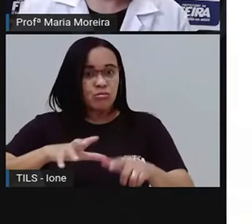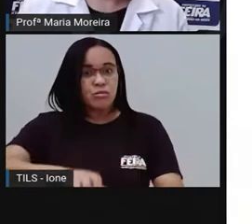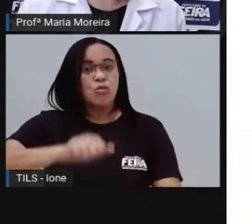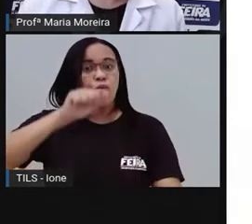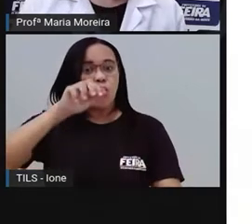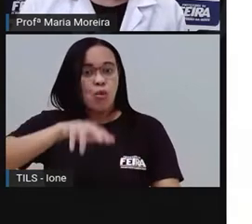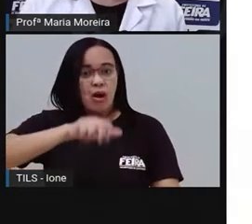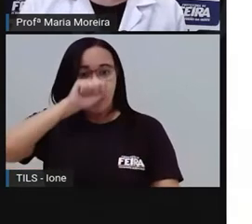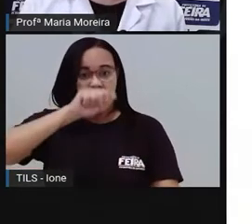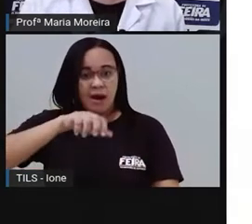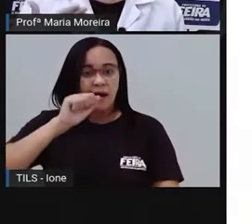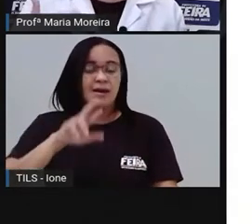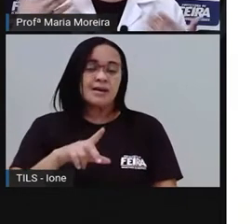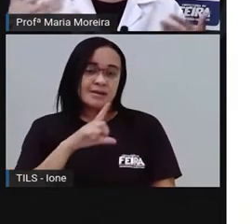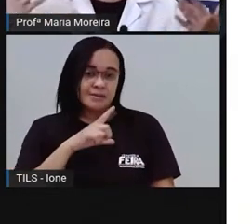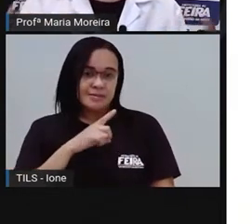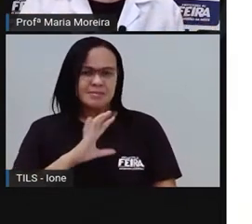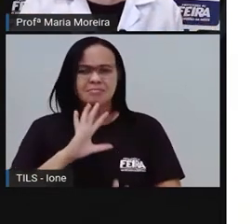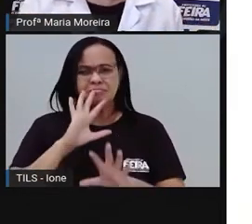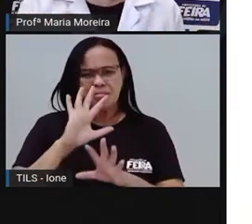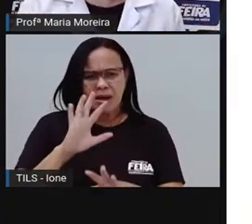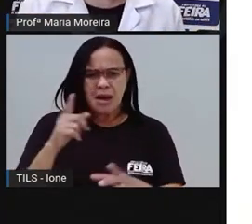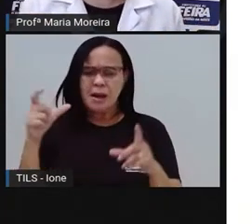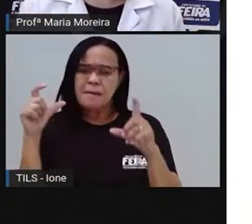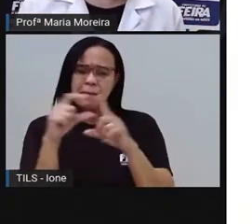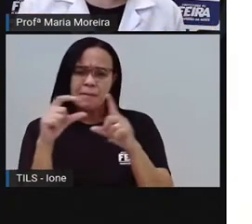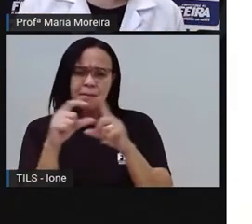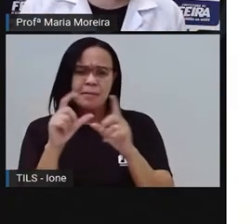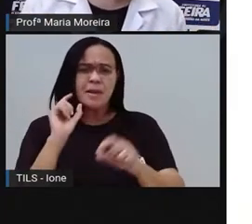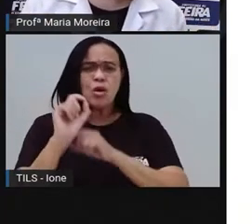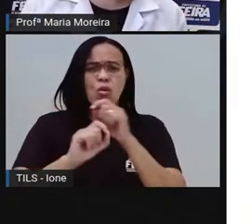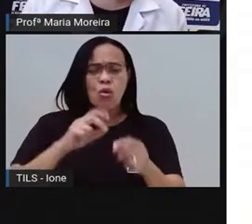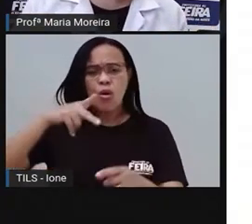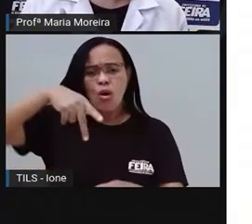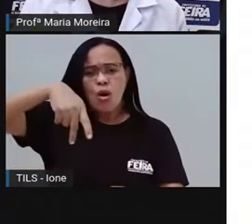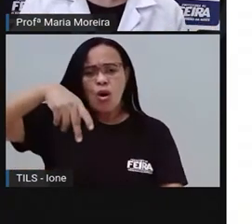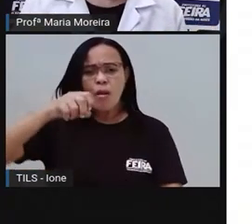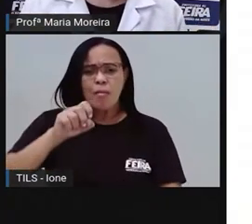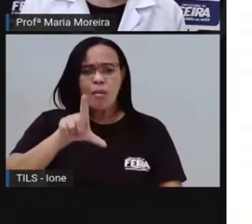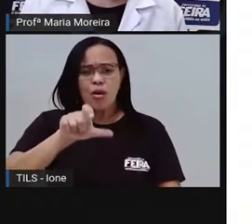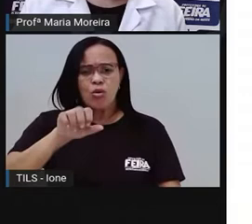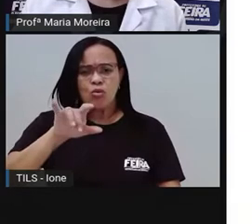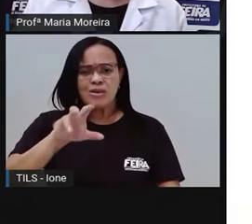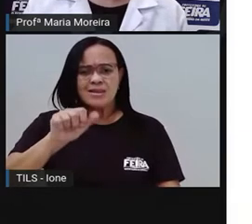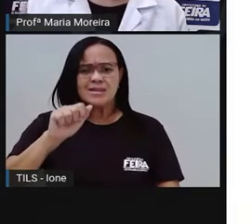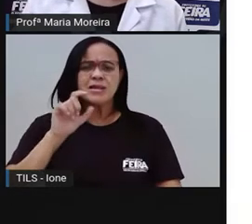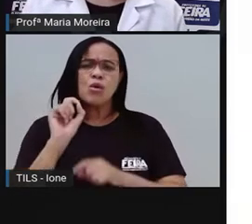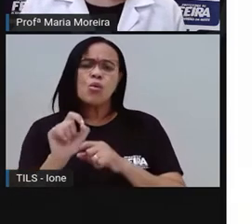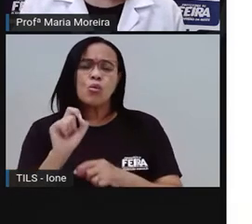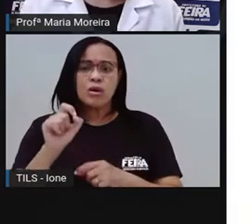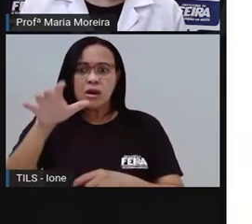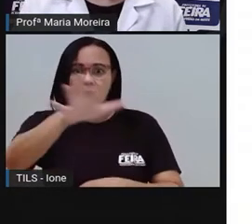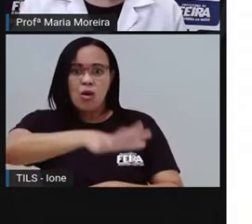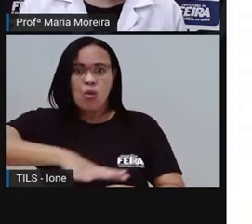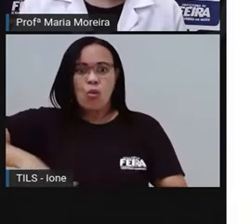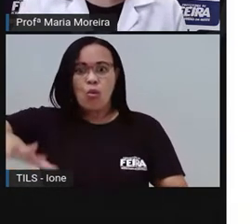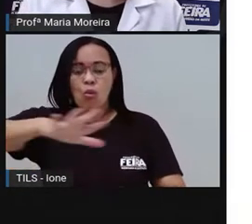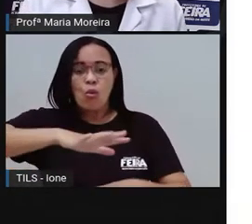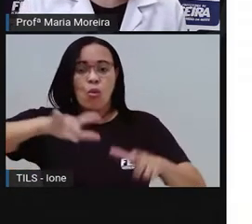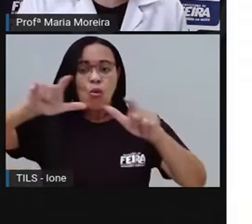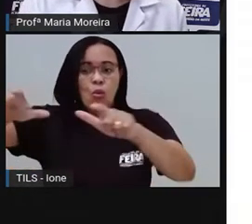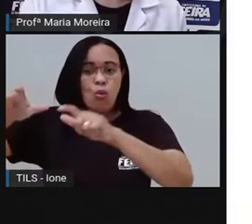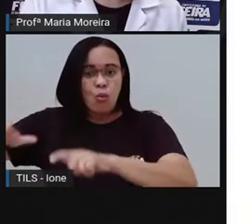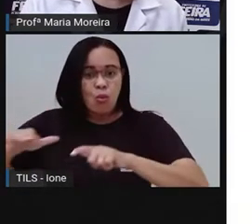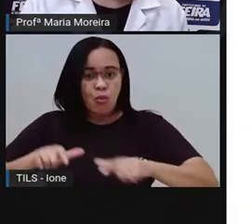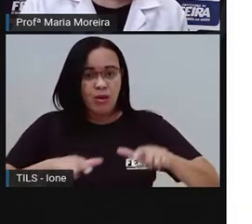Bom, poluição. O que que é poluição? Poluição, gente, é a contaminação do meio ambiente, seja do ar, da água